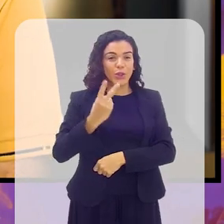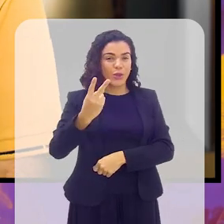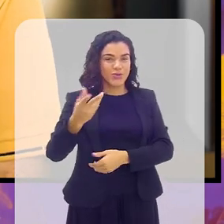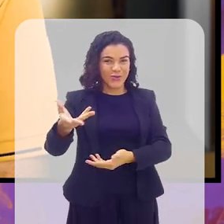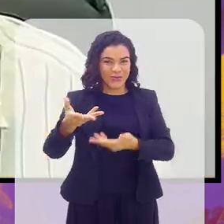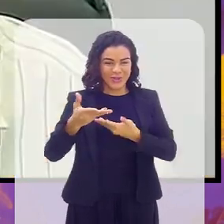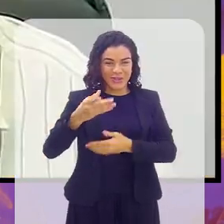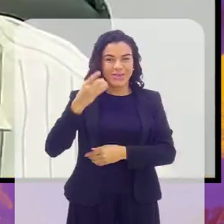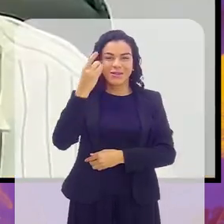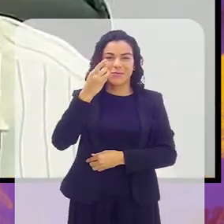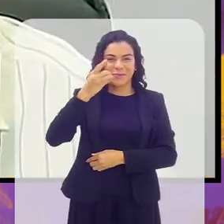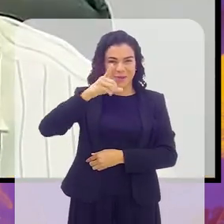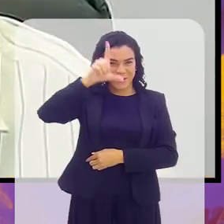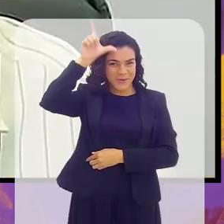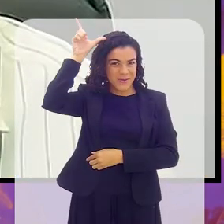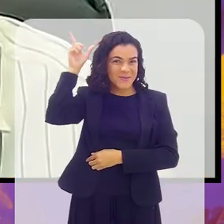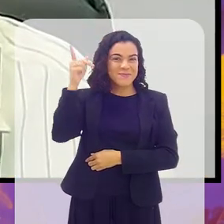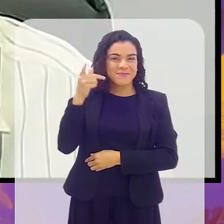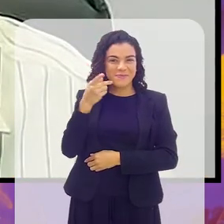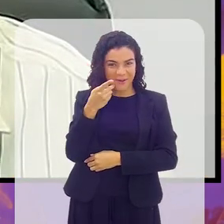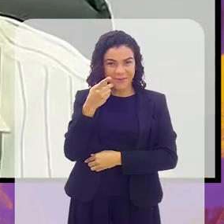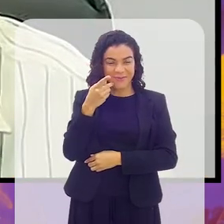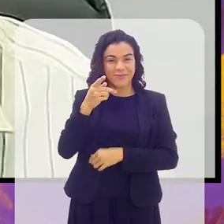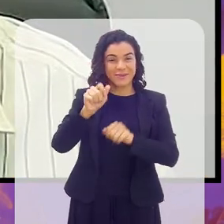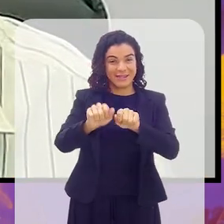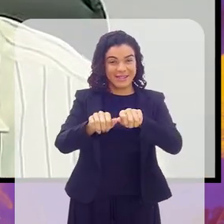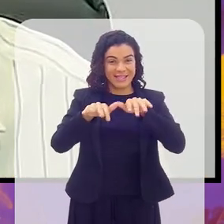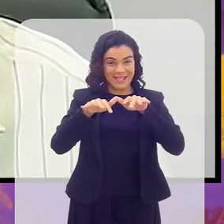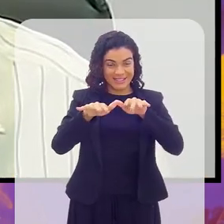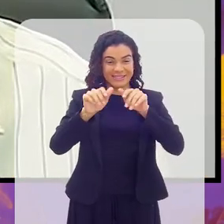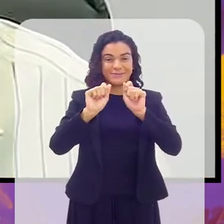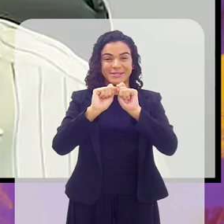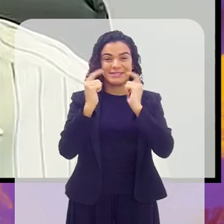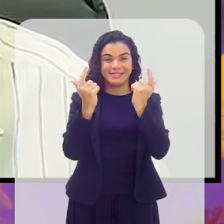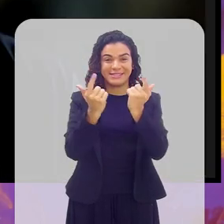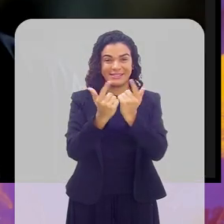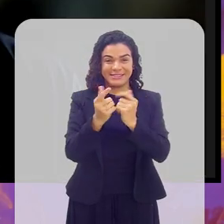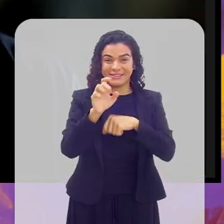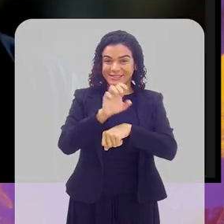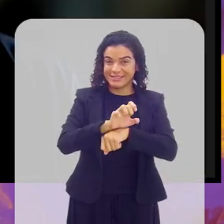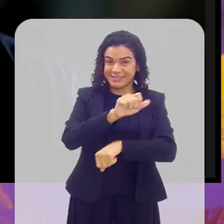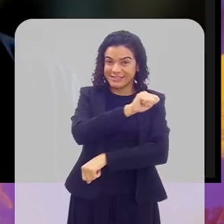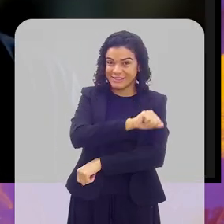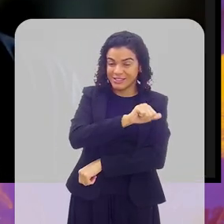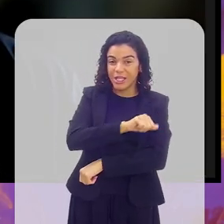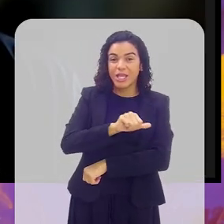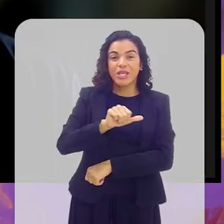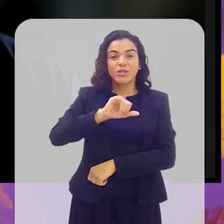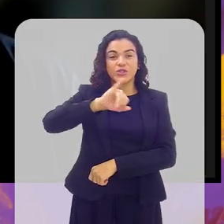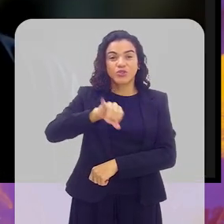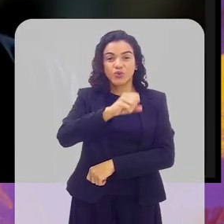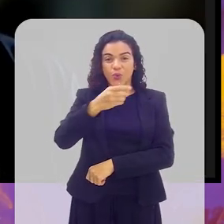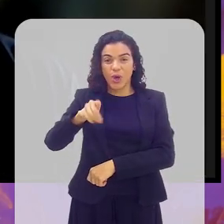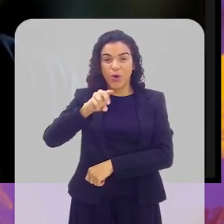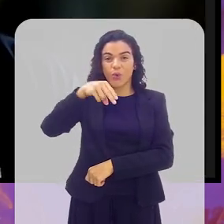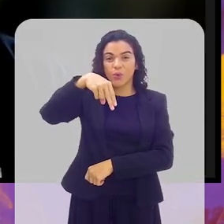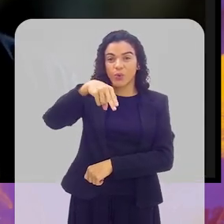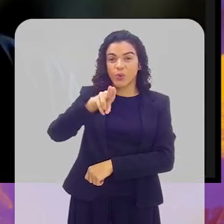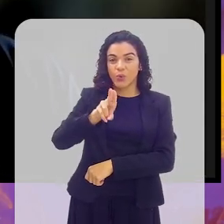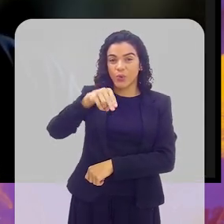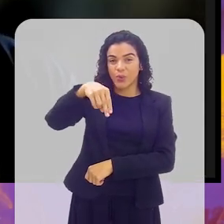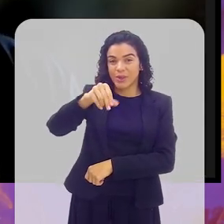O deputado Luiz Paulo, aqui da Assembleia Legislativa do Estado do Rio de Janeiro. E o João Nunan, que é vice